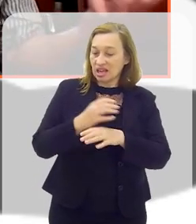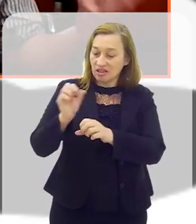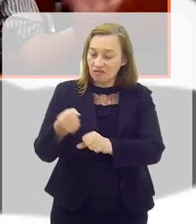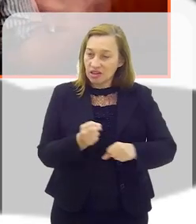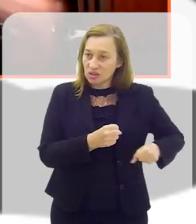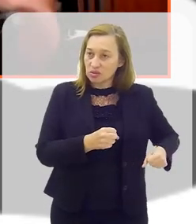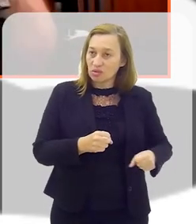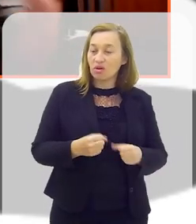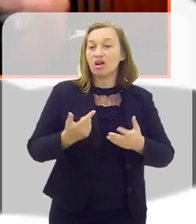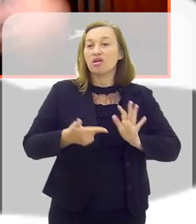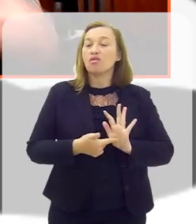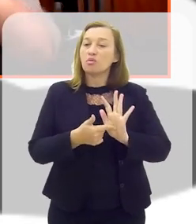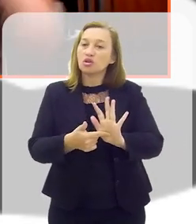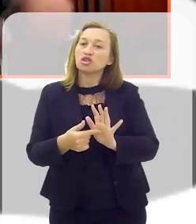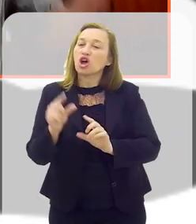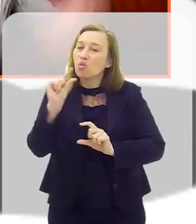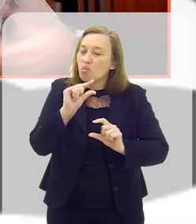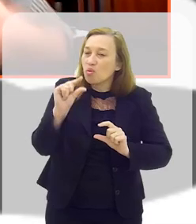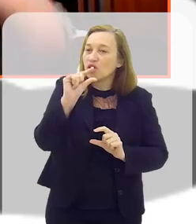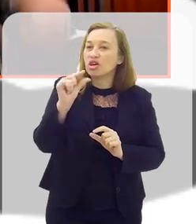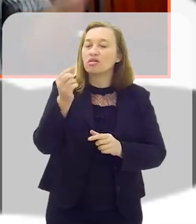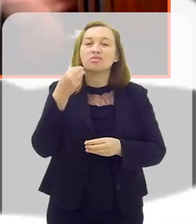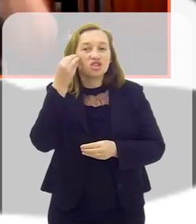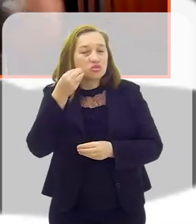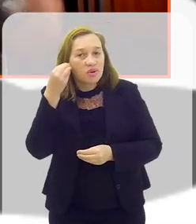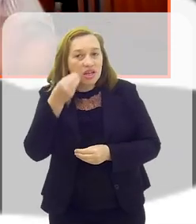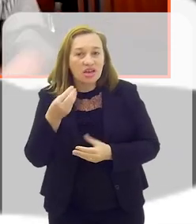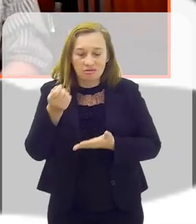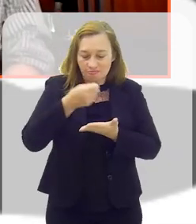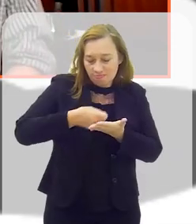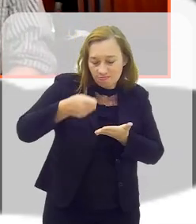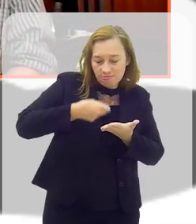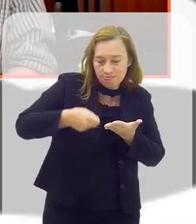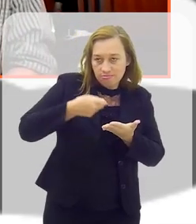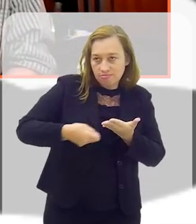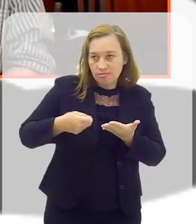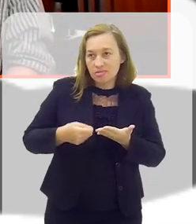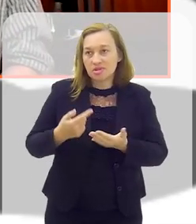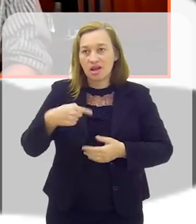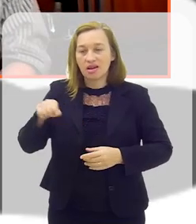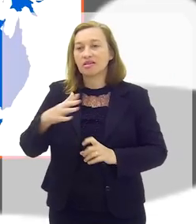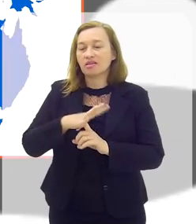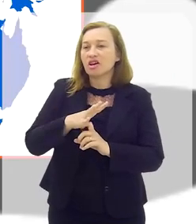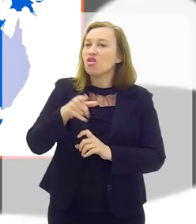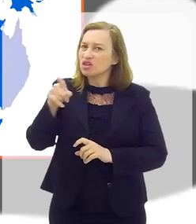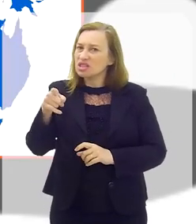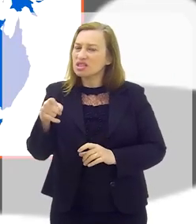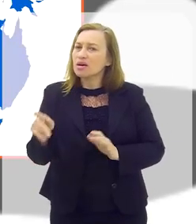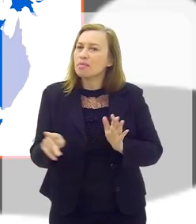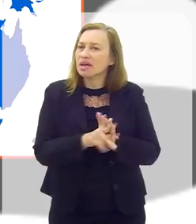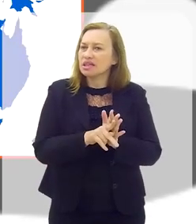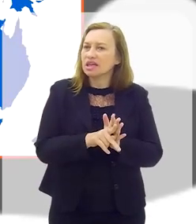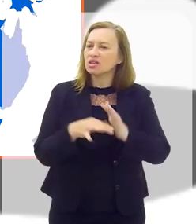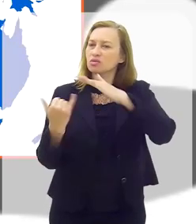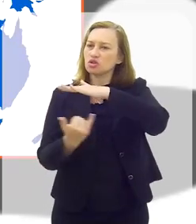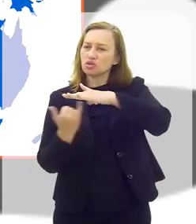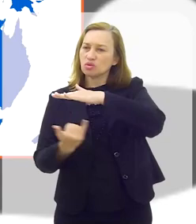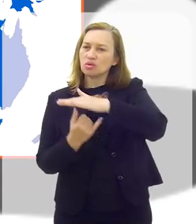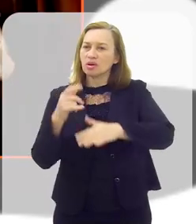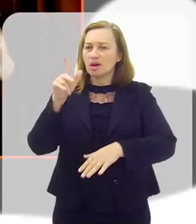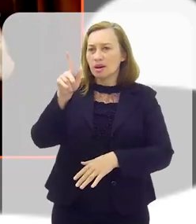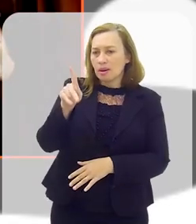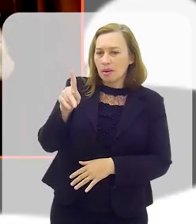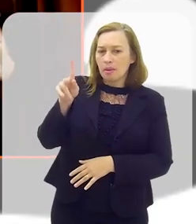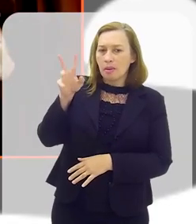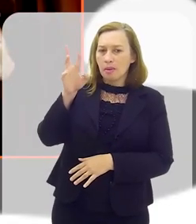minha vida de autor para compartilhar com as crianças, com as pessoas que vão estar participando lá da feira. Você faz parte do Instituto Preservale,